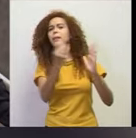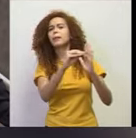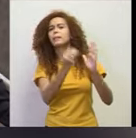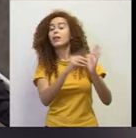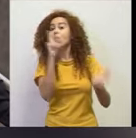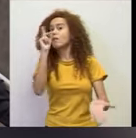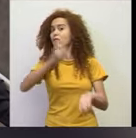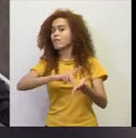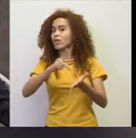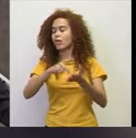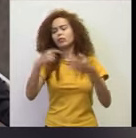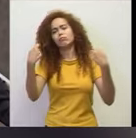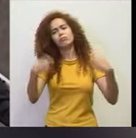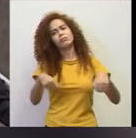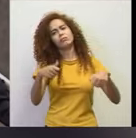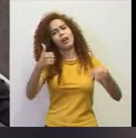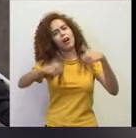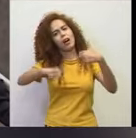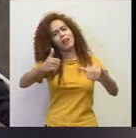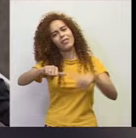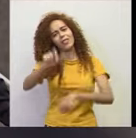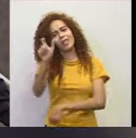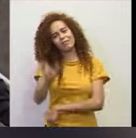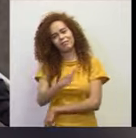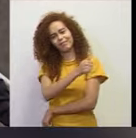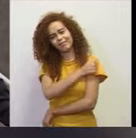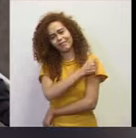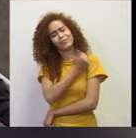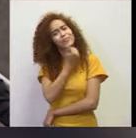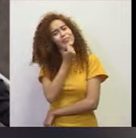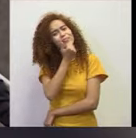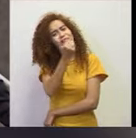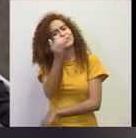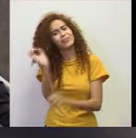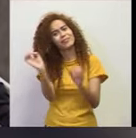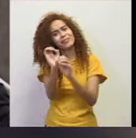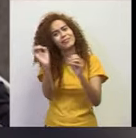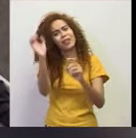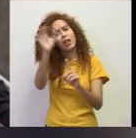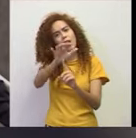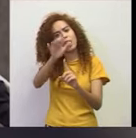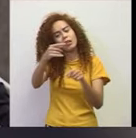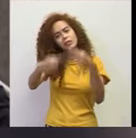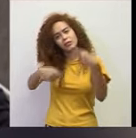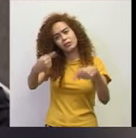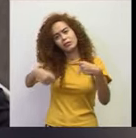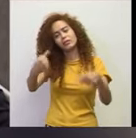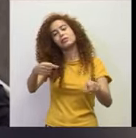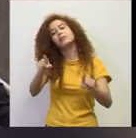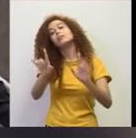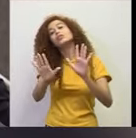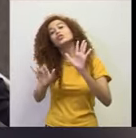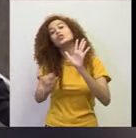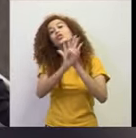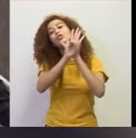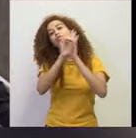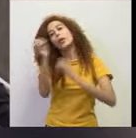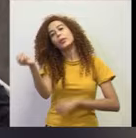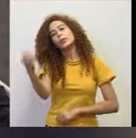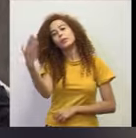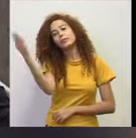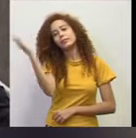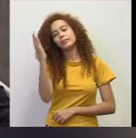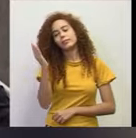verdadeiramente é preciso avaliar de um estudante, sem interferência política, mas com a identidade desse novo